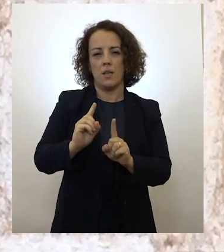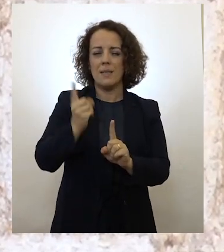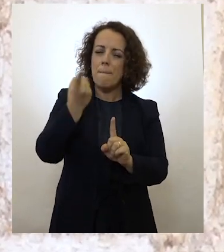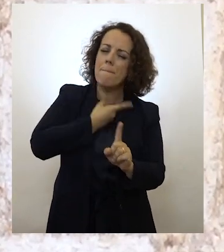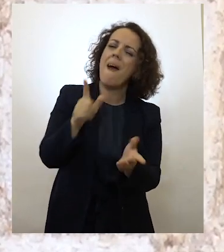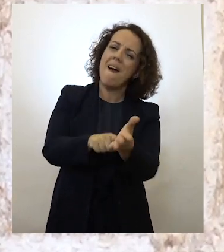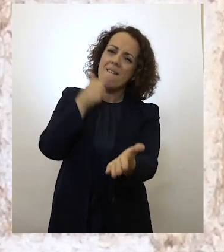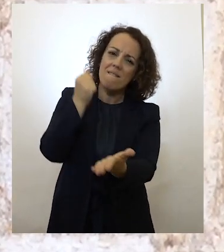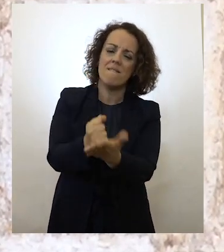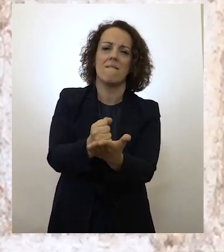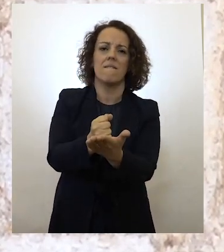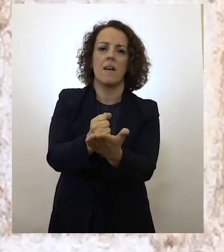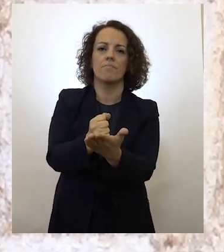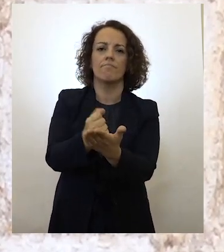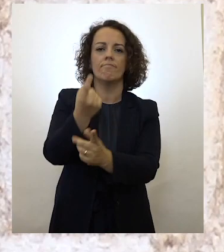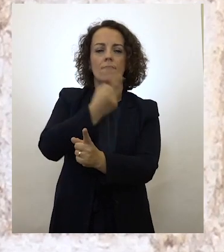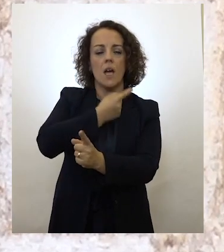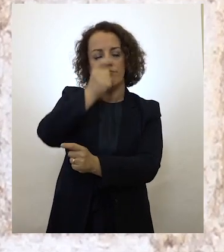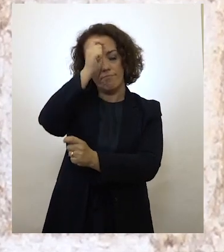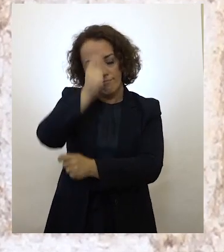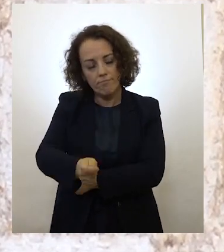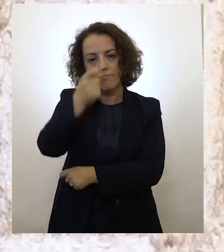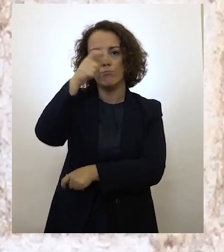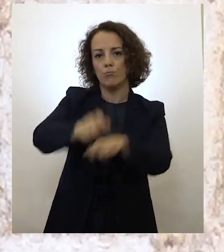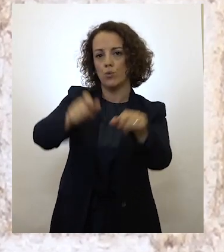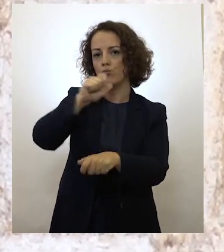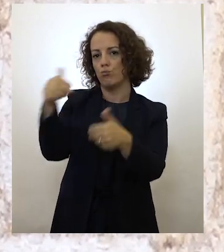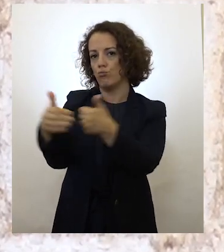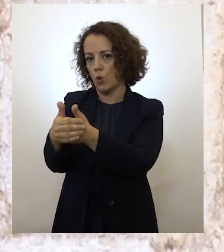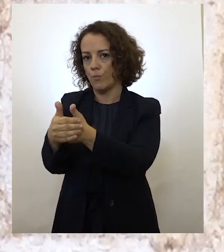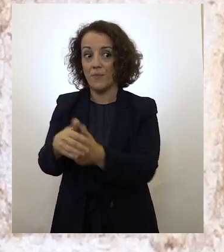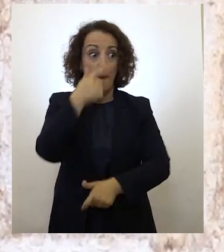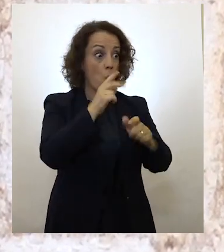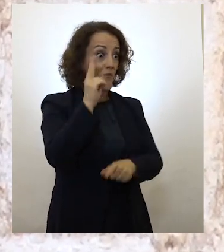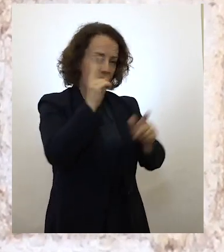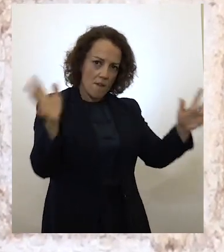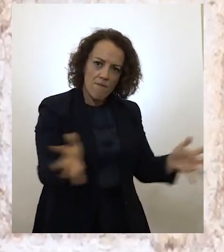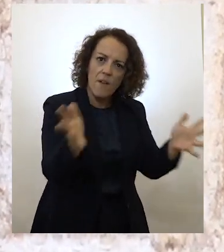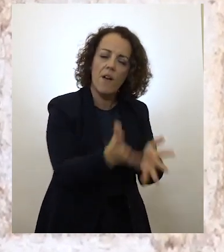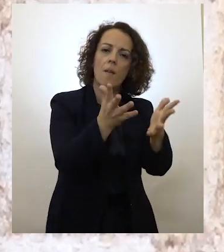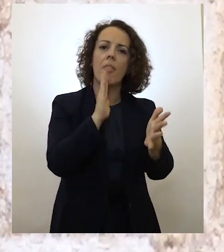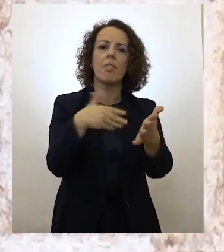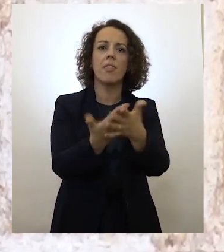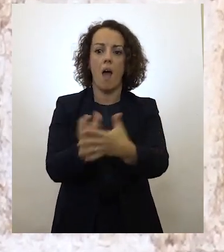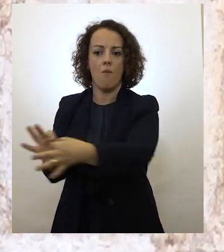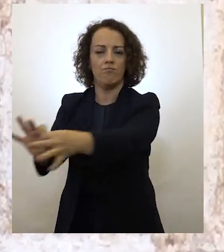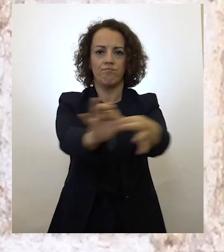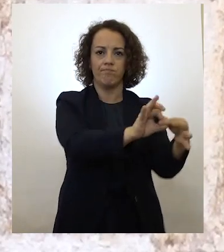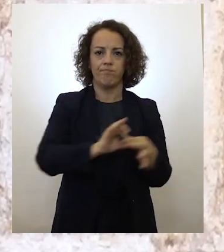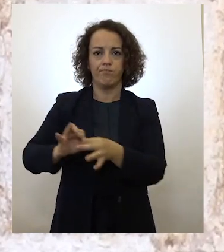irrepetível. Honrar os mortos, mobilizar os vivos, unir as vontades,